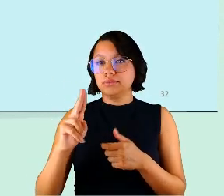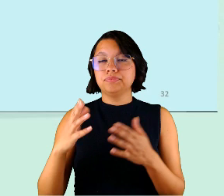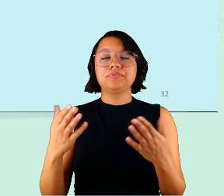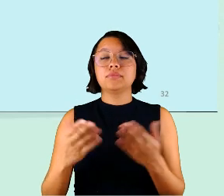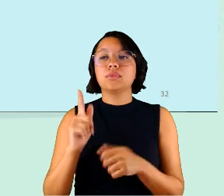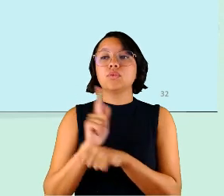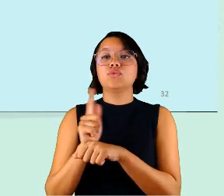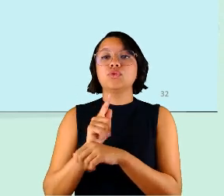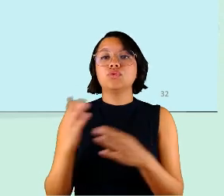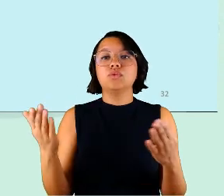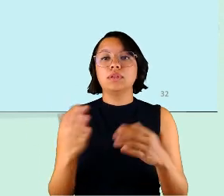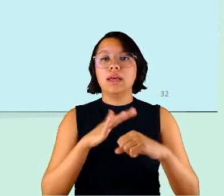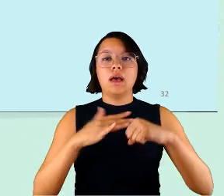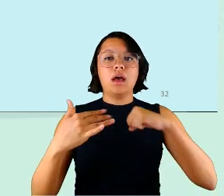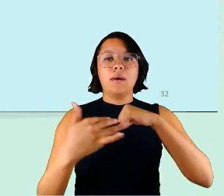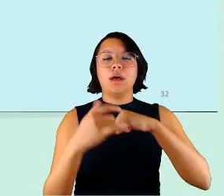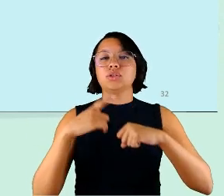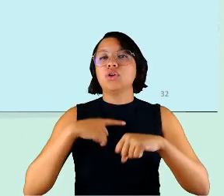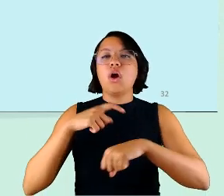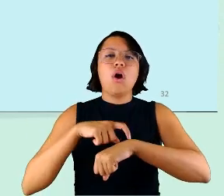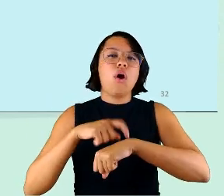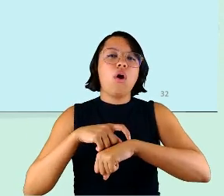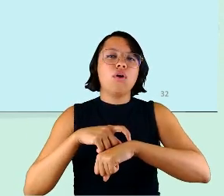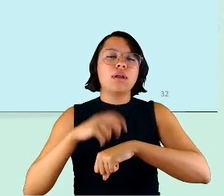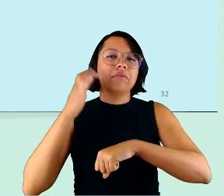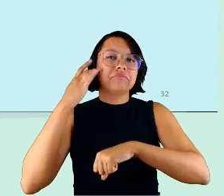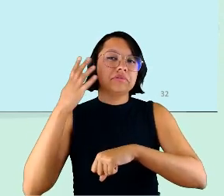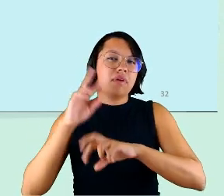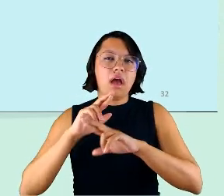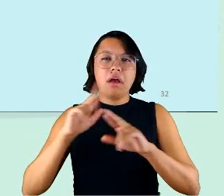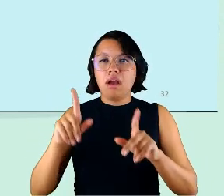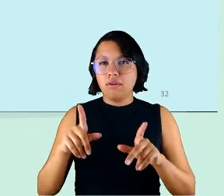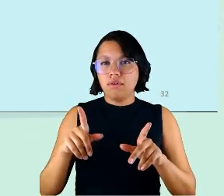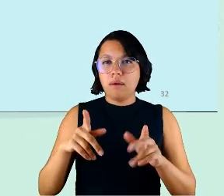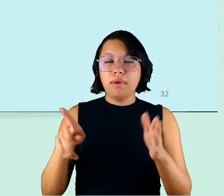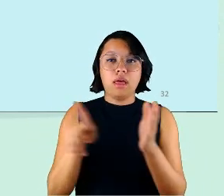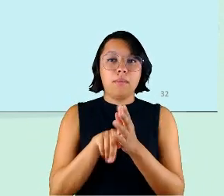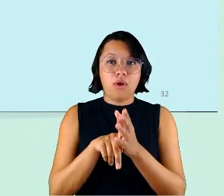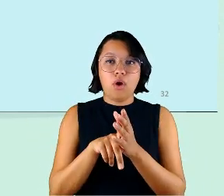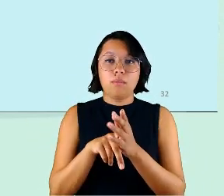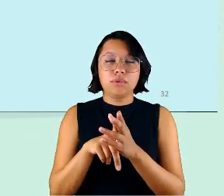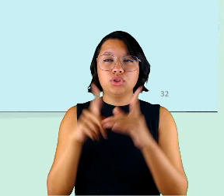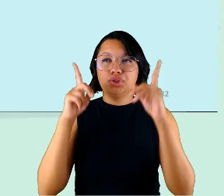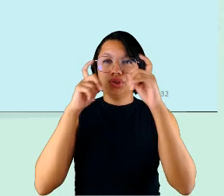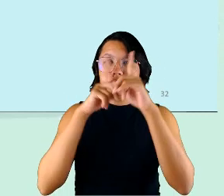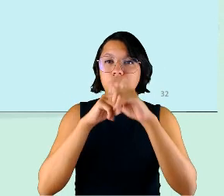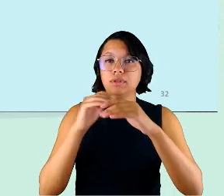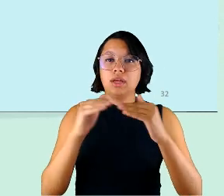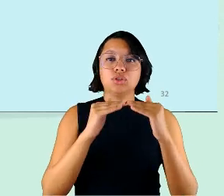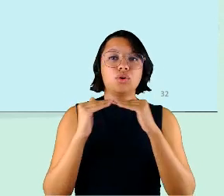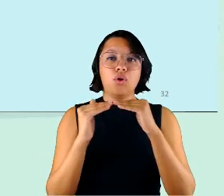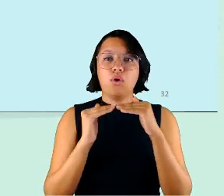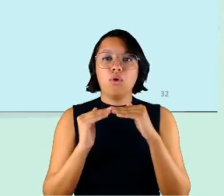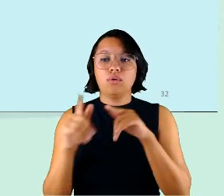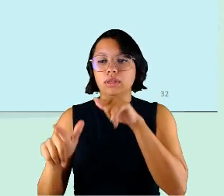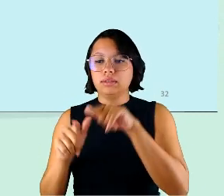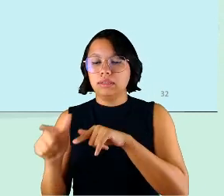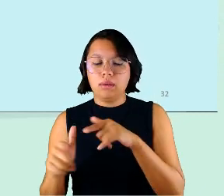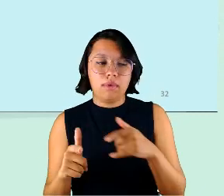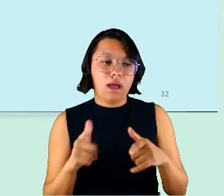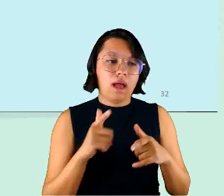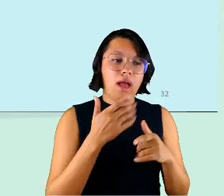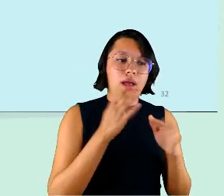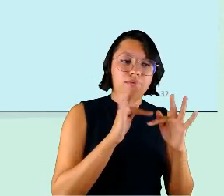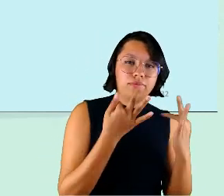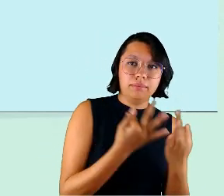se havia horários flexíveis pela própria natureza dificuldade de conciliar trabalho num trabalho trabalho